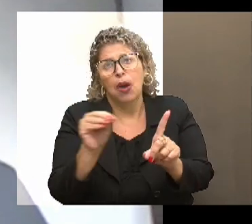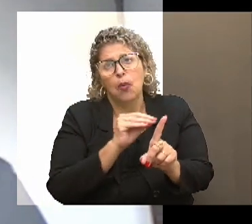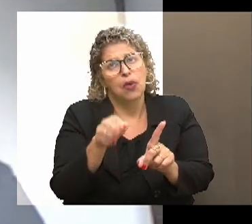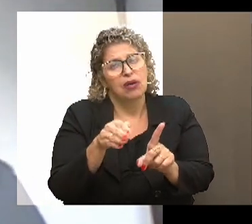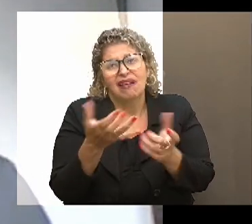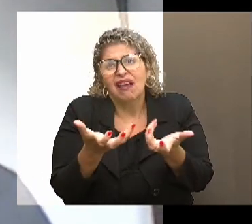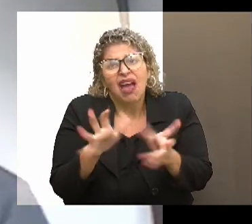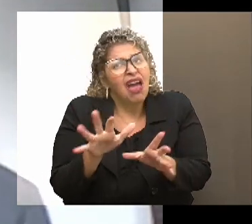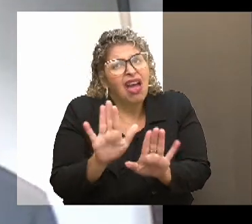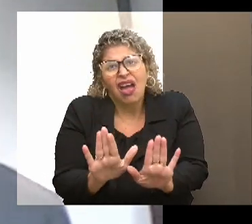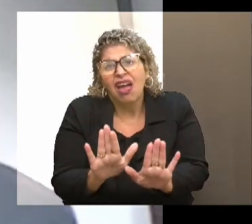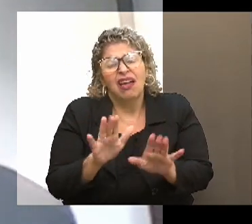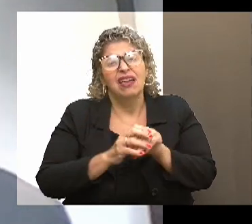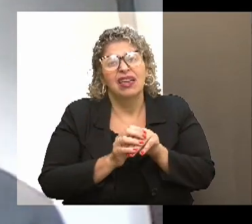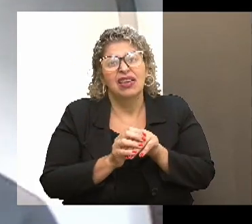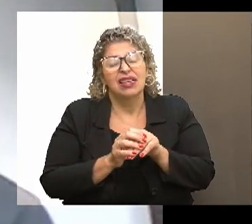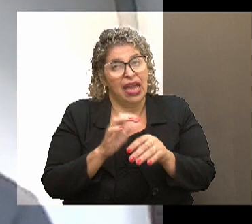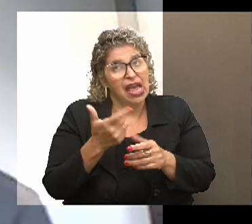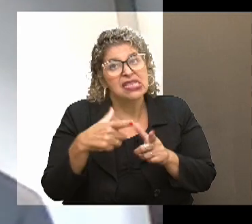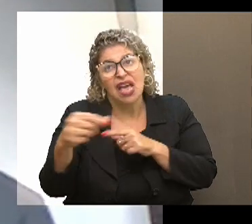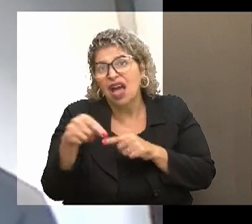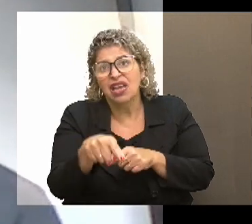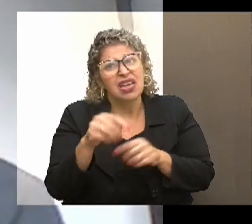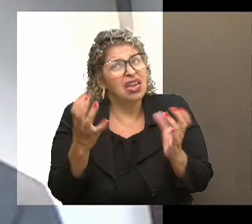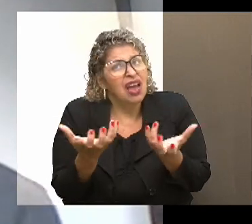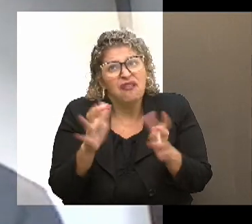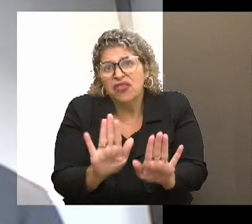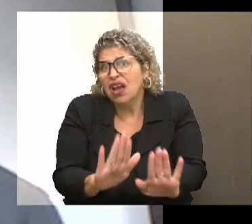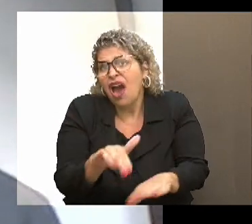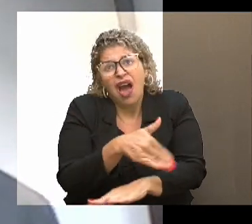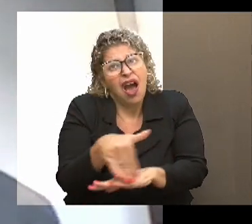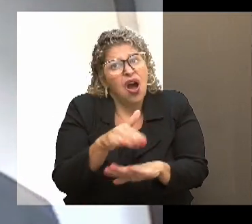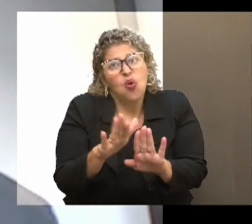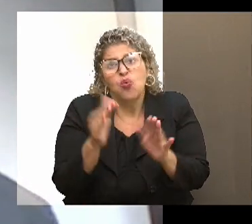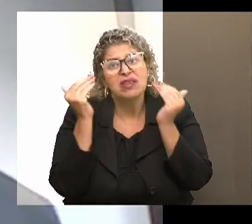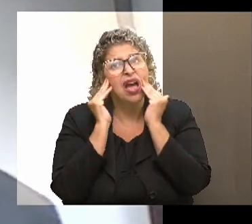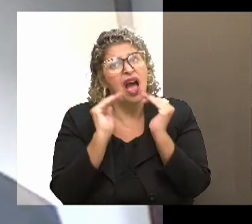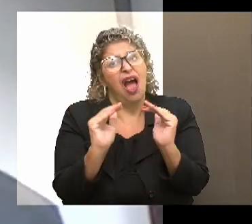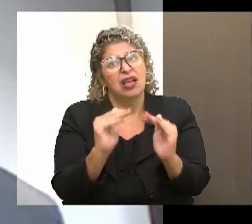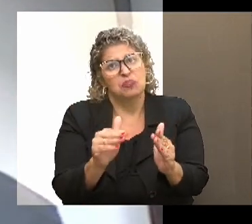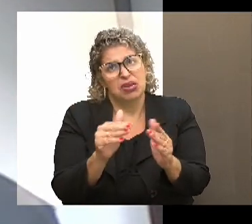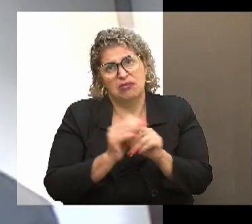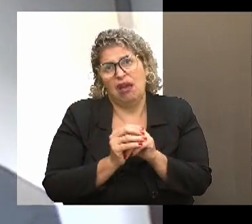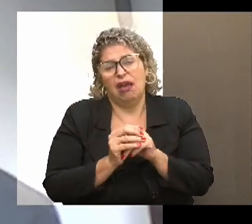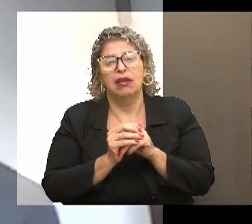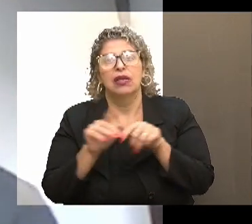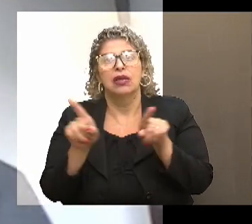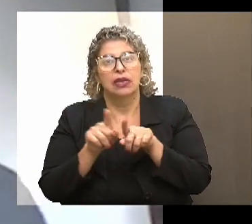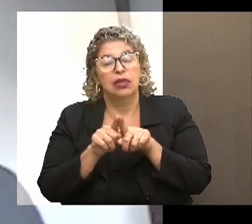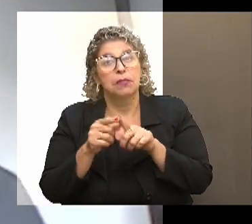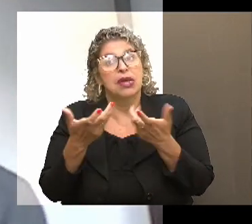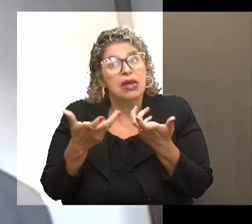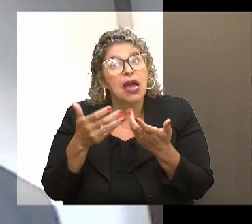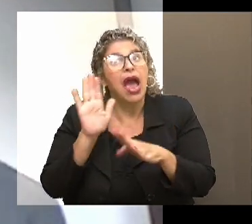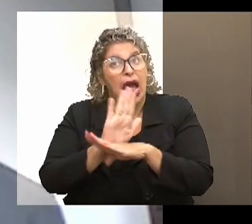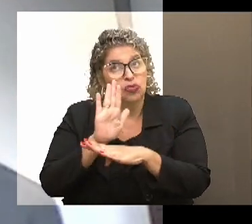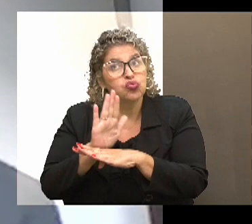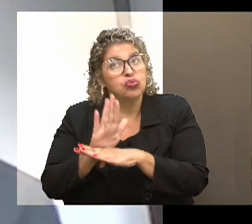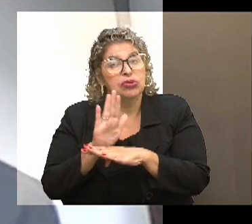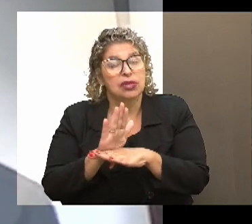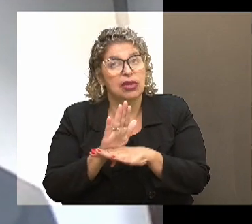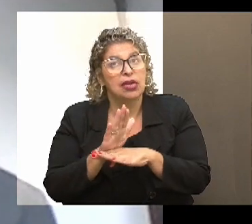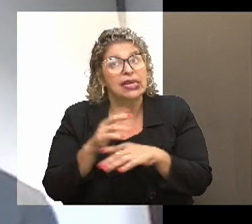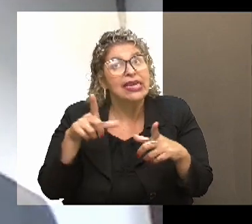gostaria muito de sair e parte não. Nisso, a gente foi atrás de iniciativas para poder ajudar quem gostaria de sair da rua,